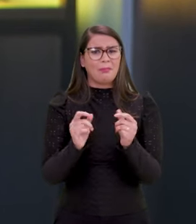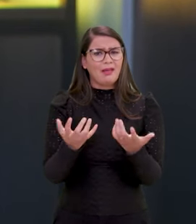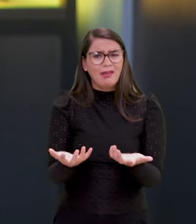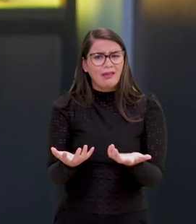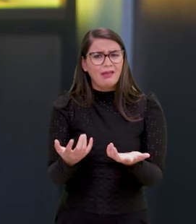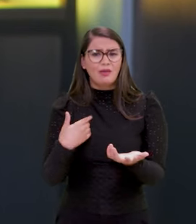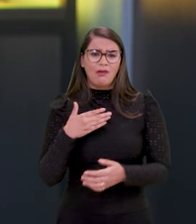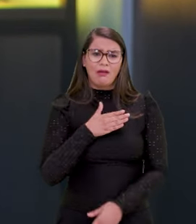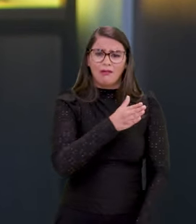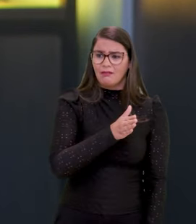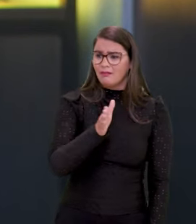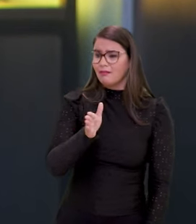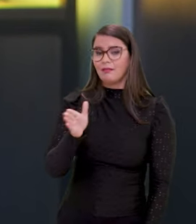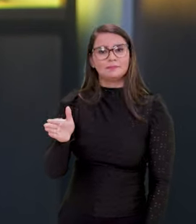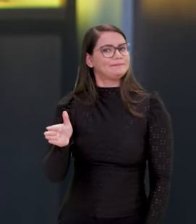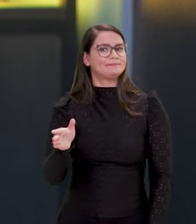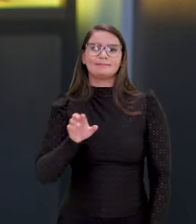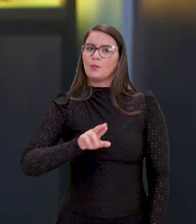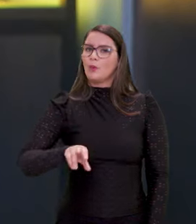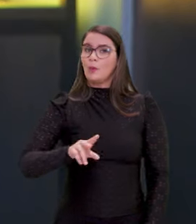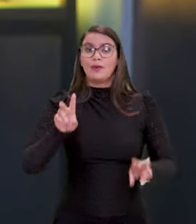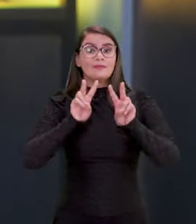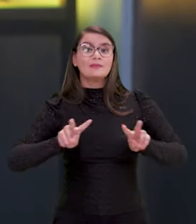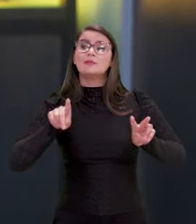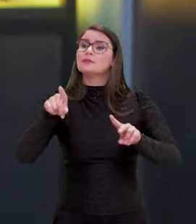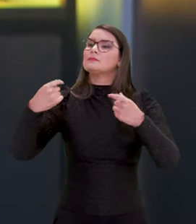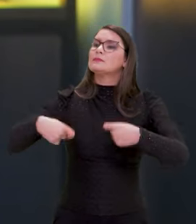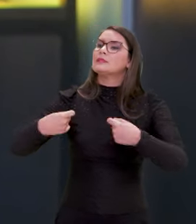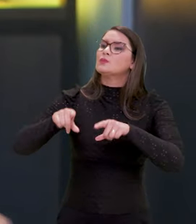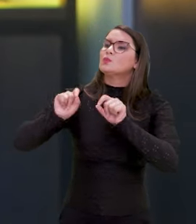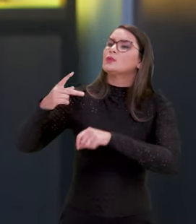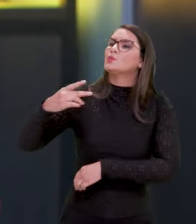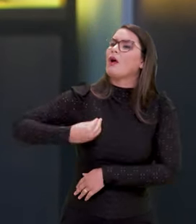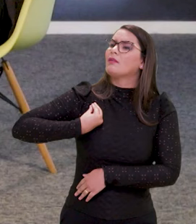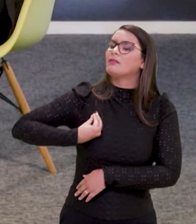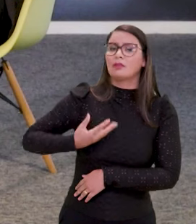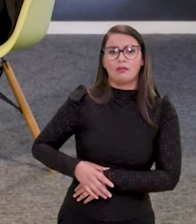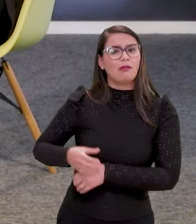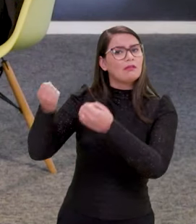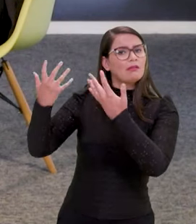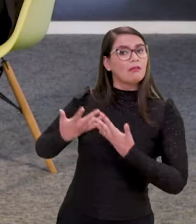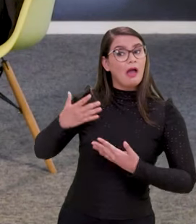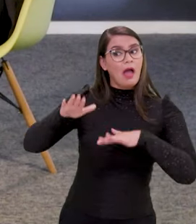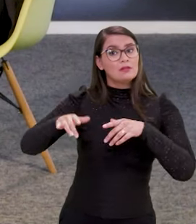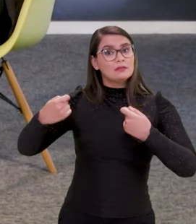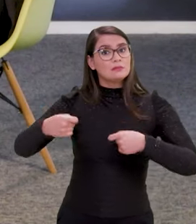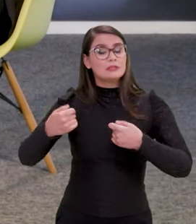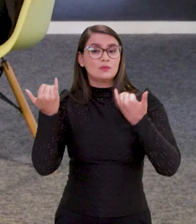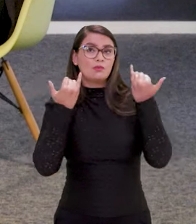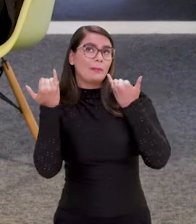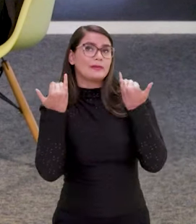que a gente vai levar ele a isso? A gente tem que levar uma visão do que ele precisa, qual é a jornada de vida dele, o que ele precisa. Às vezes, ele precisa de uma informação,